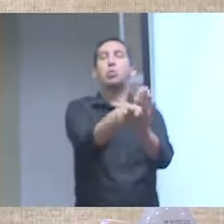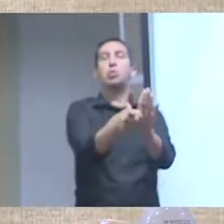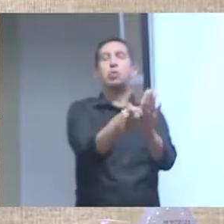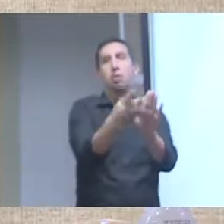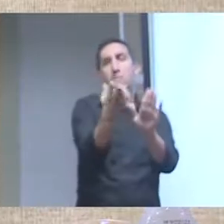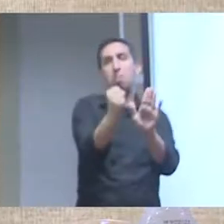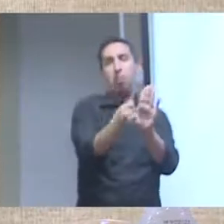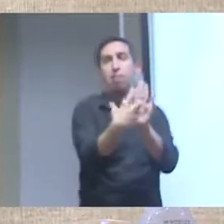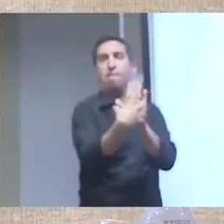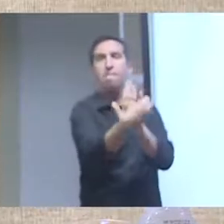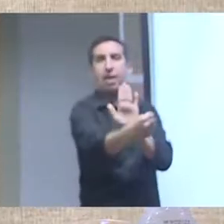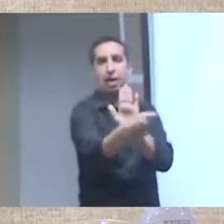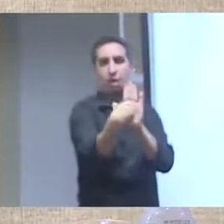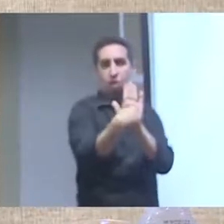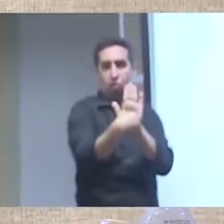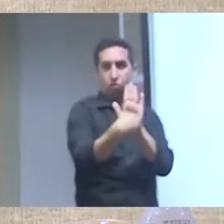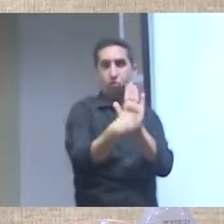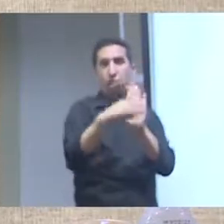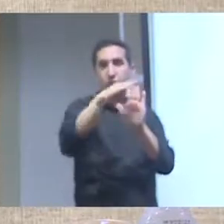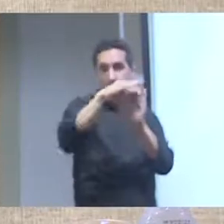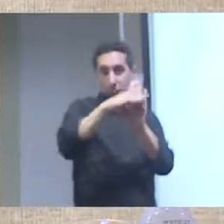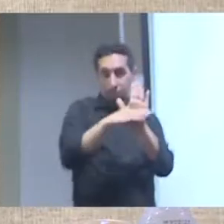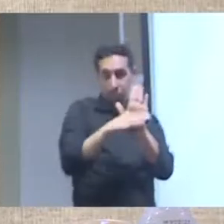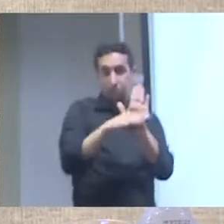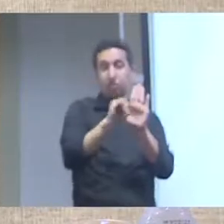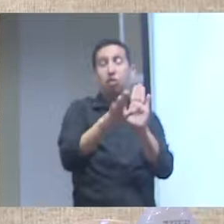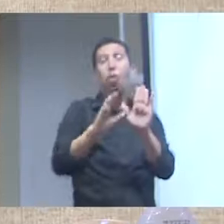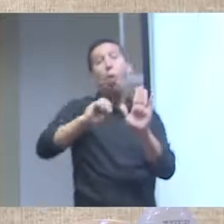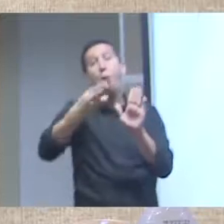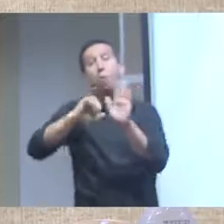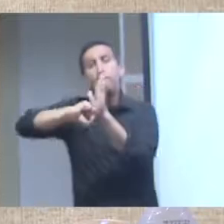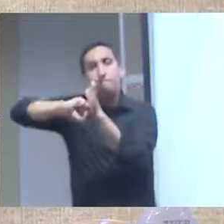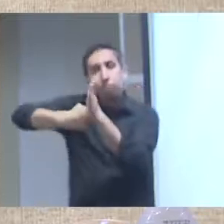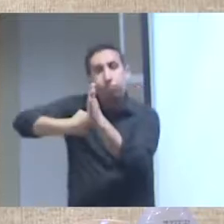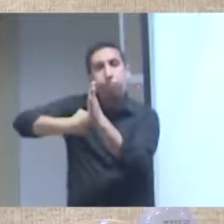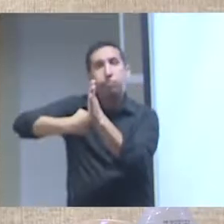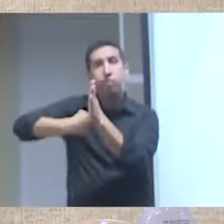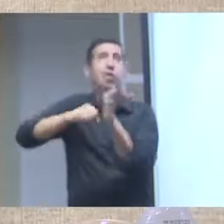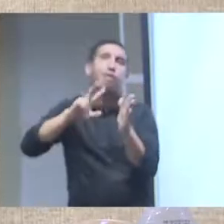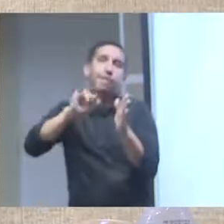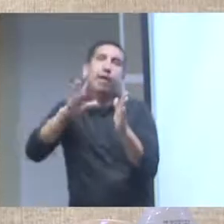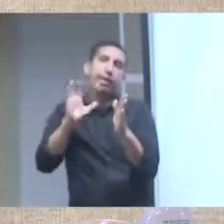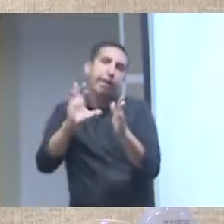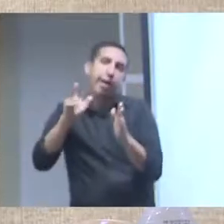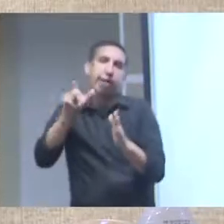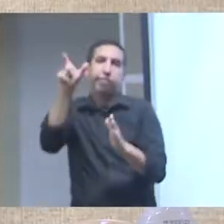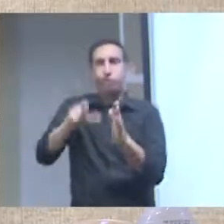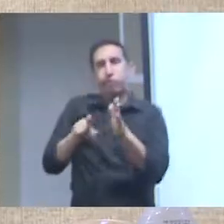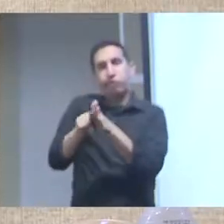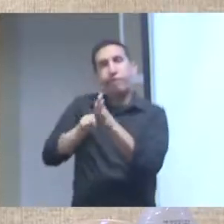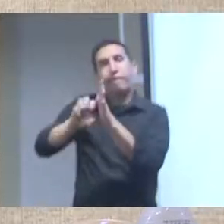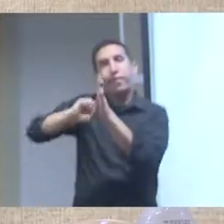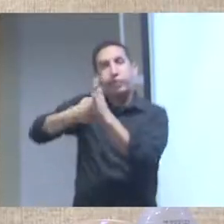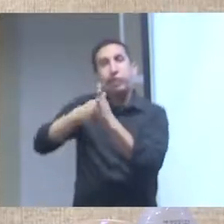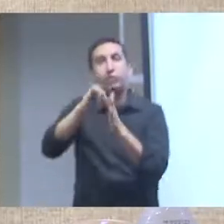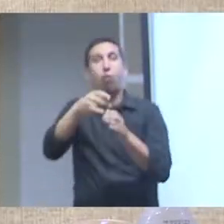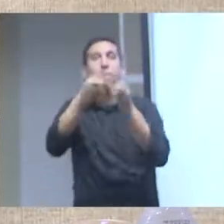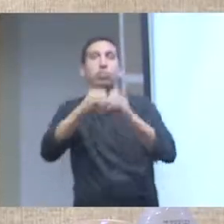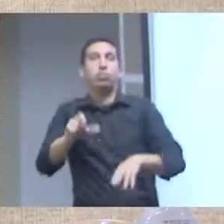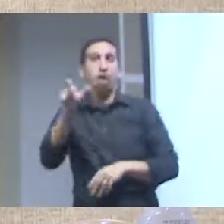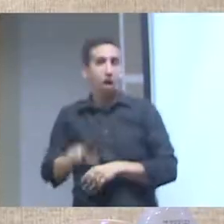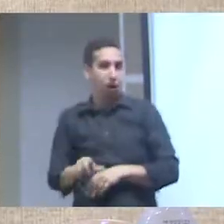ascensão na carreira no acesso aos recursos justamente os mecanismos fechados o pesquisador vai tender a fechar eu sempre digo nós temos uma